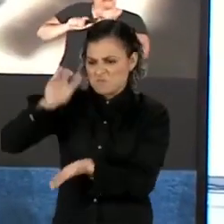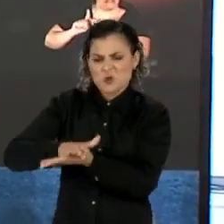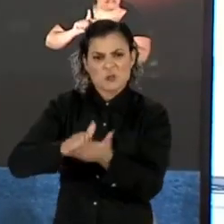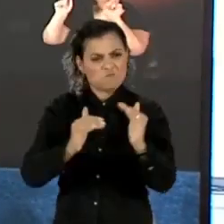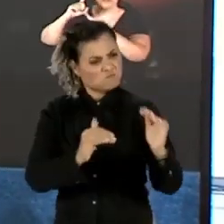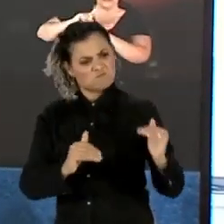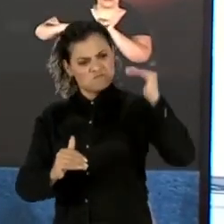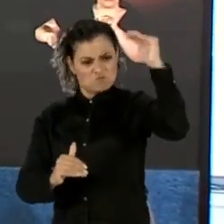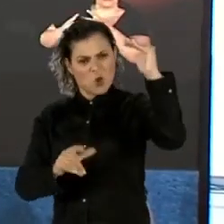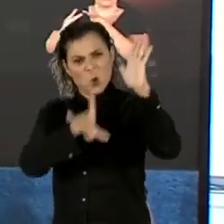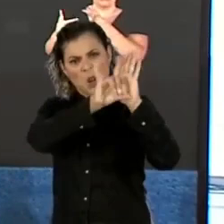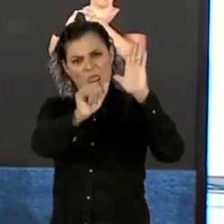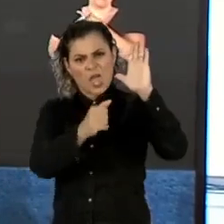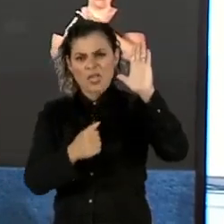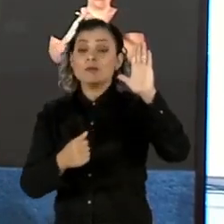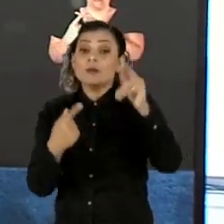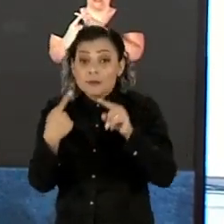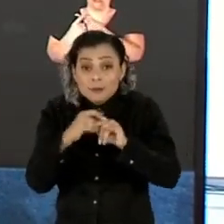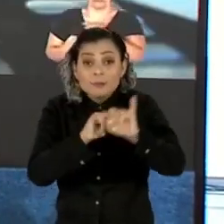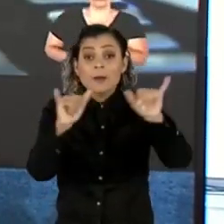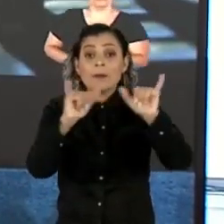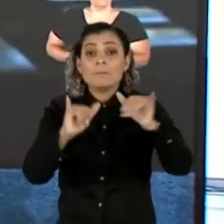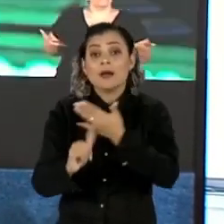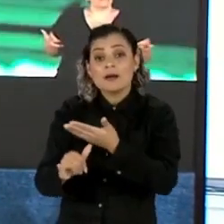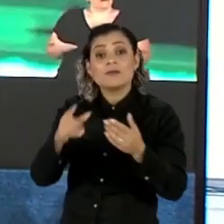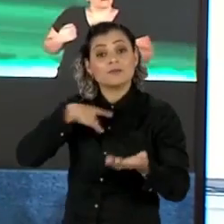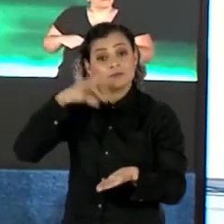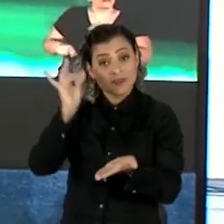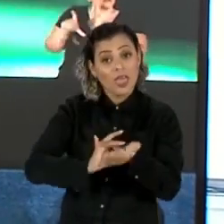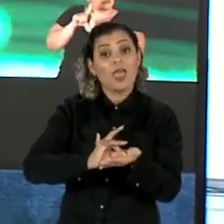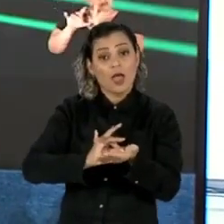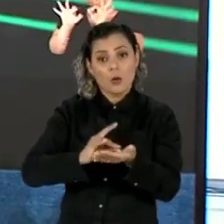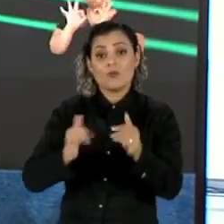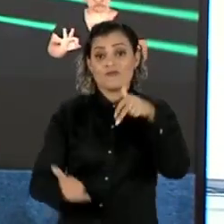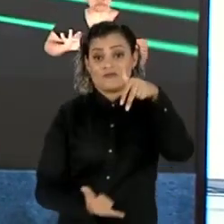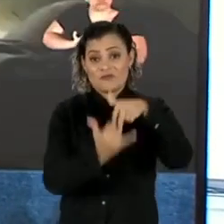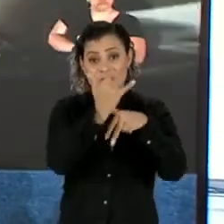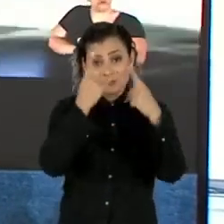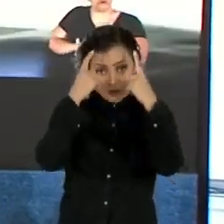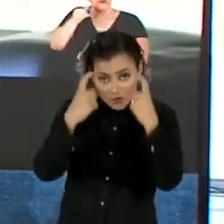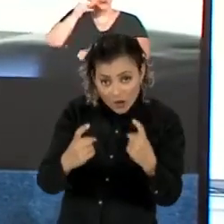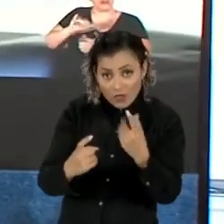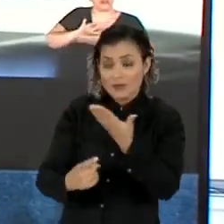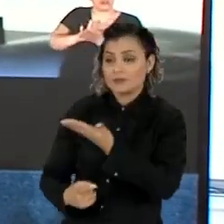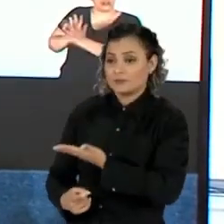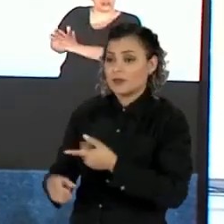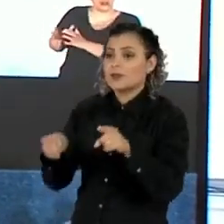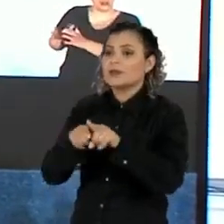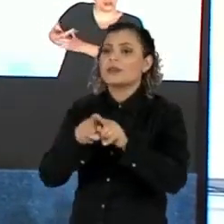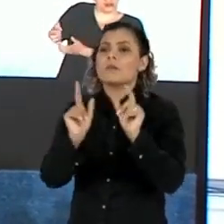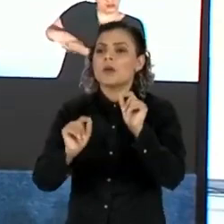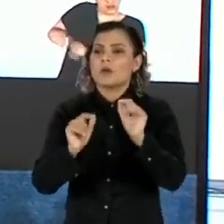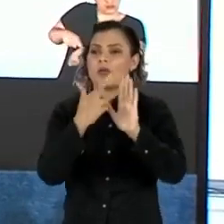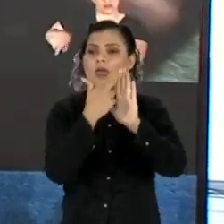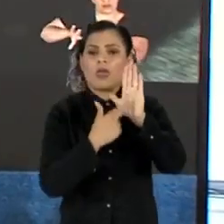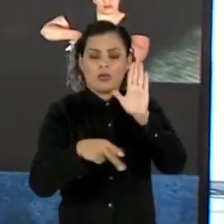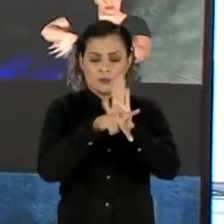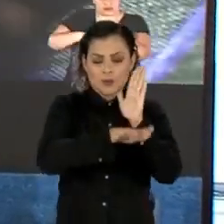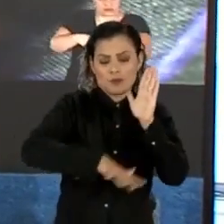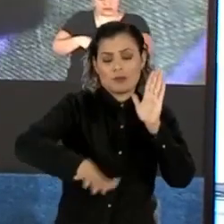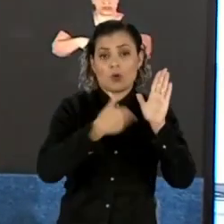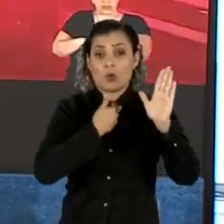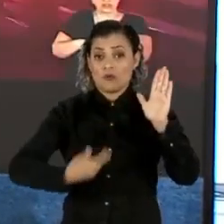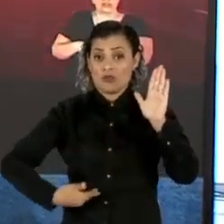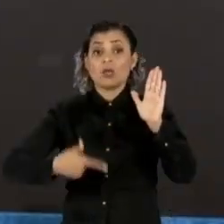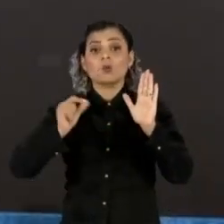as peças de propaganda mostram vídeos e áudios com histórias reais de vítimas de violência e, ao mesmo tempo, as medidas do governo que constam do